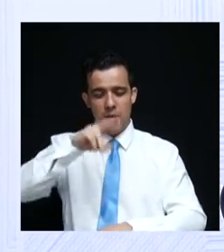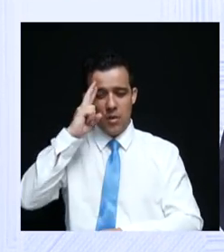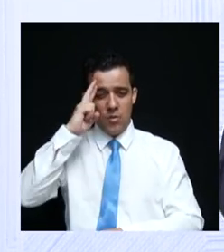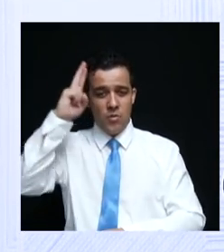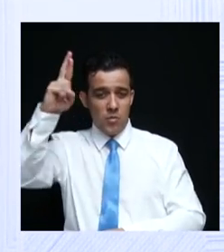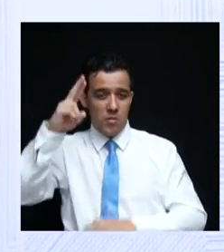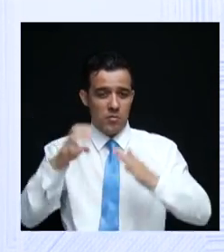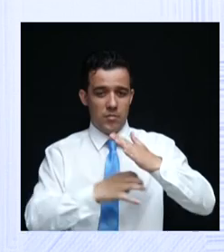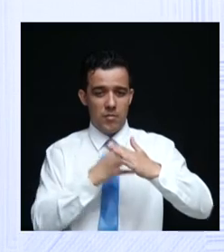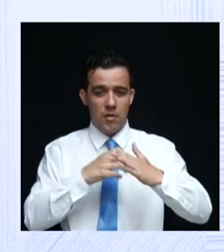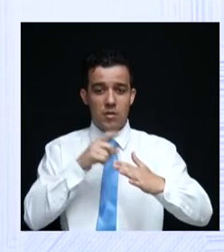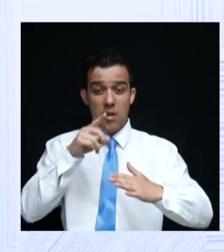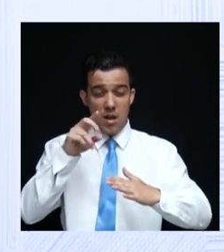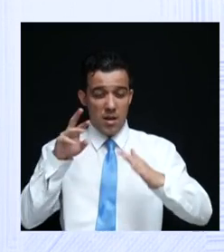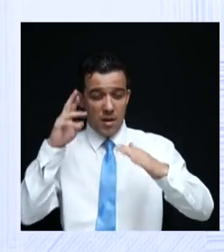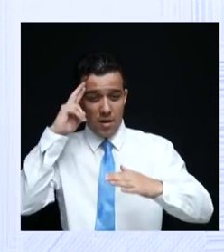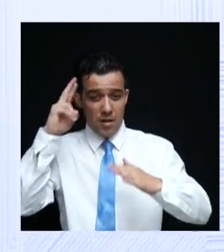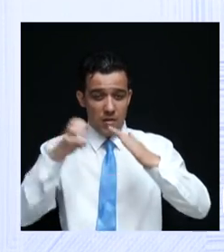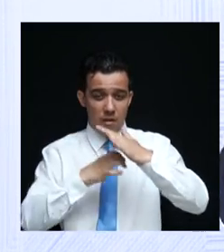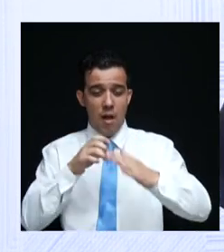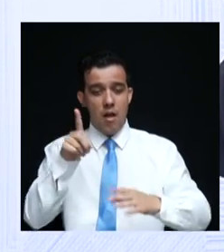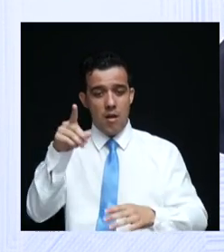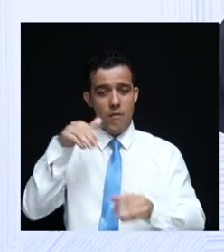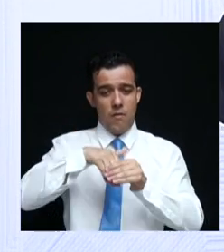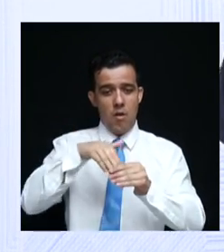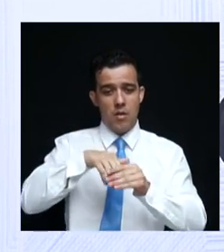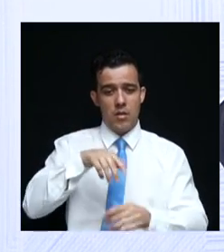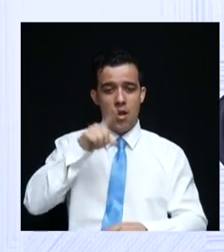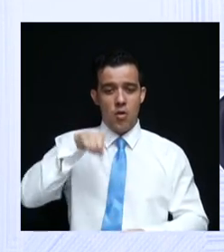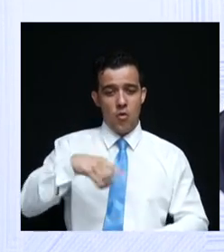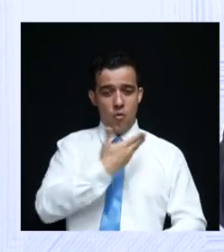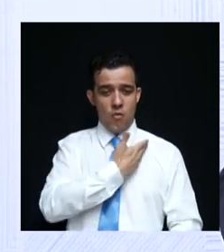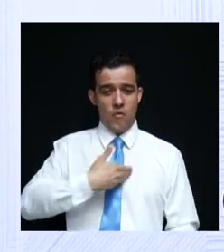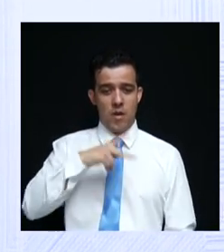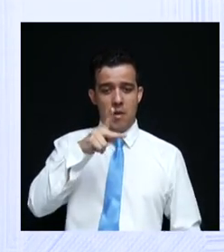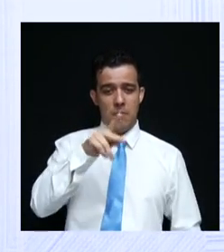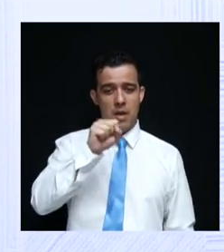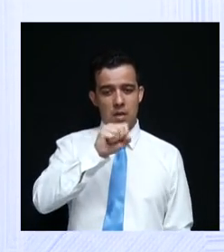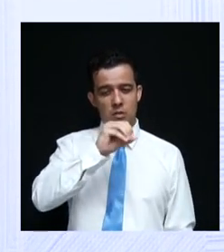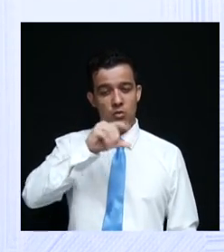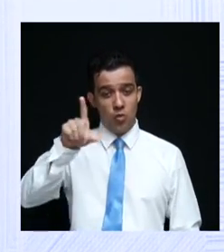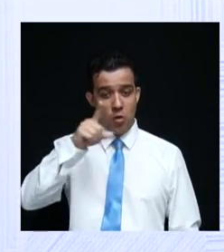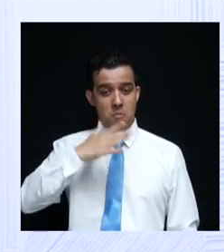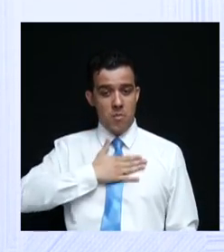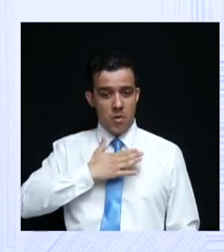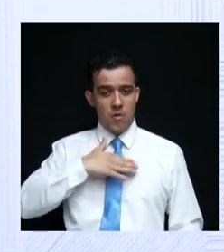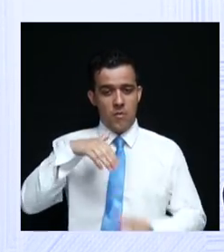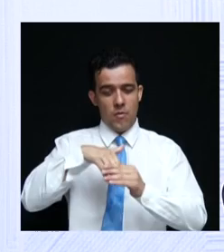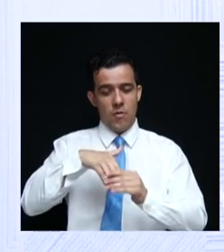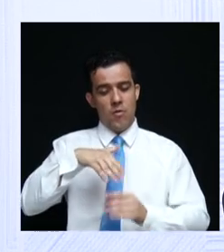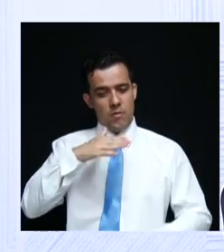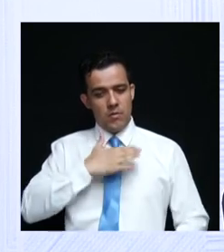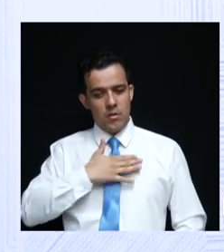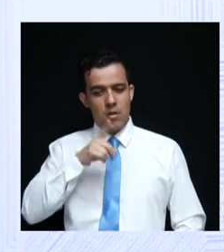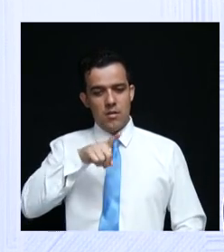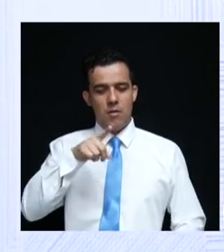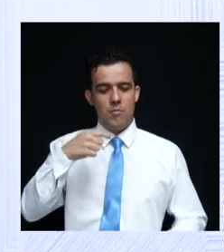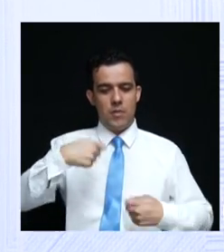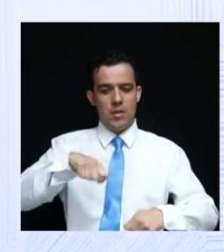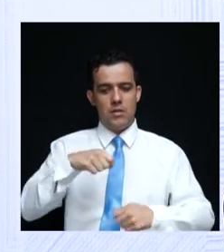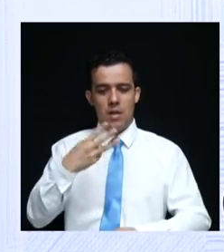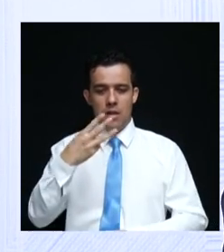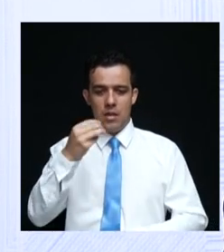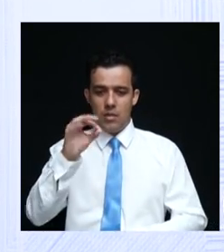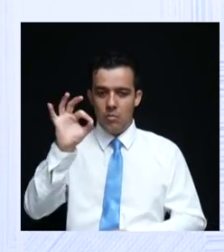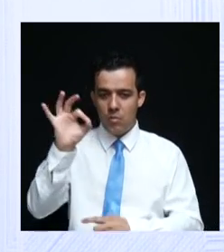inteligente vai votar no governo do PSOL, porque no meu governo você não precisa deixar 30% de